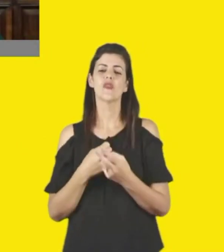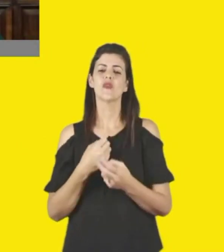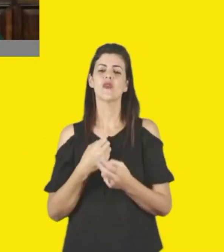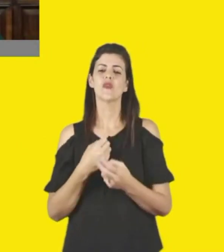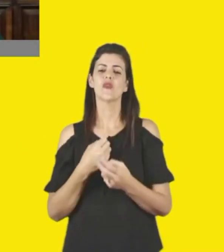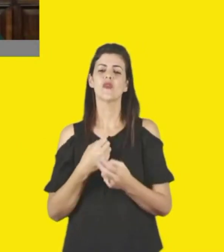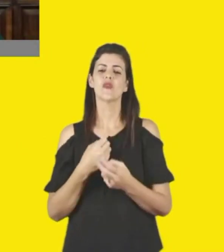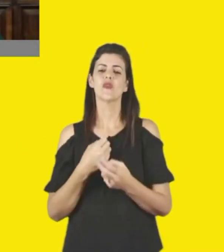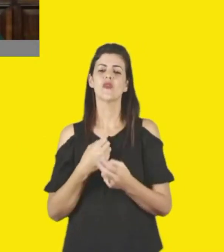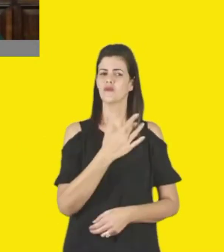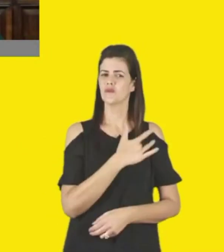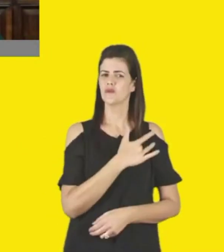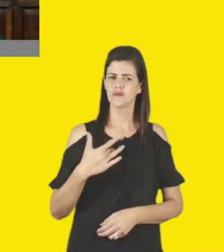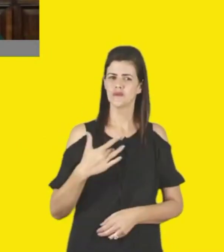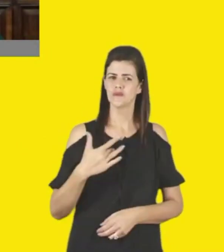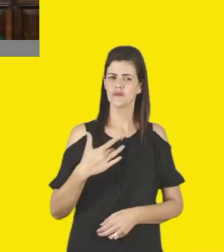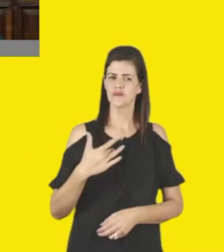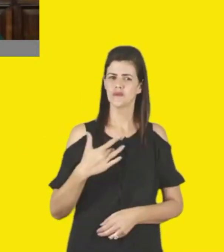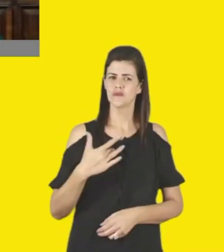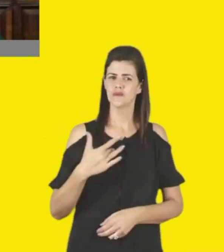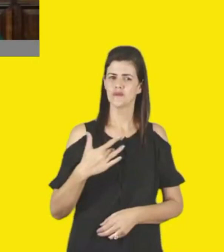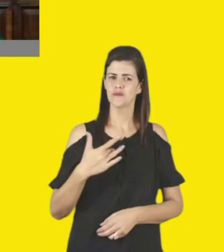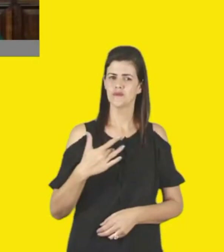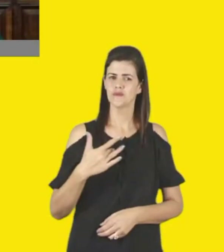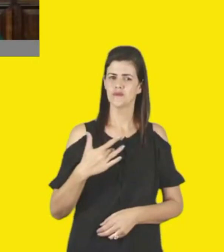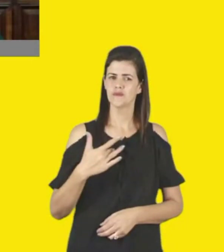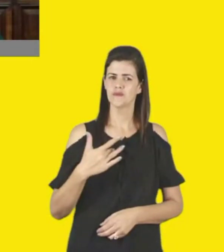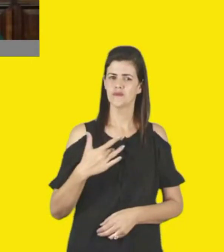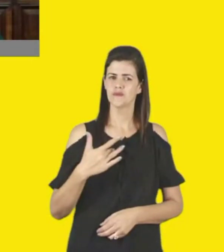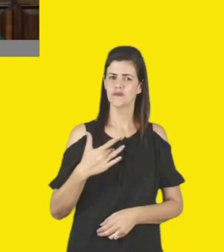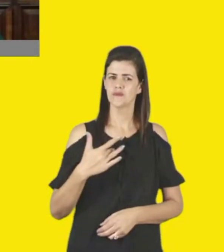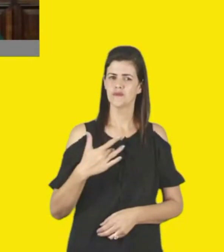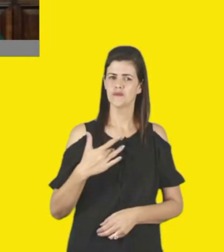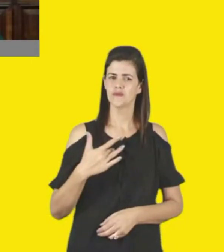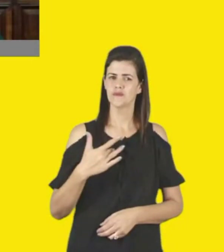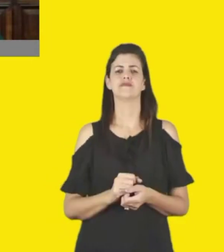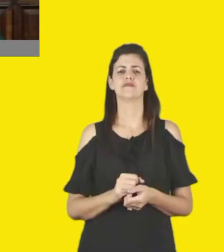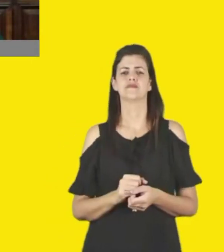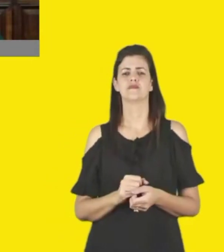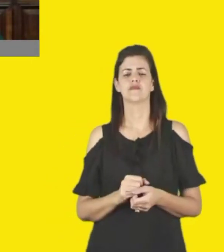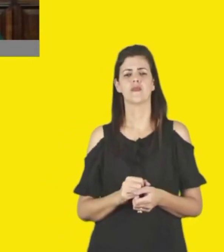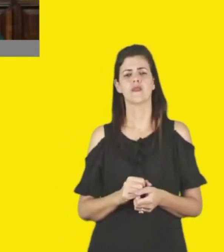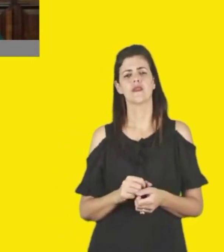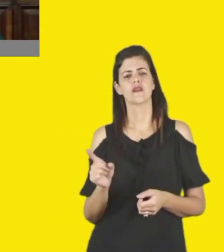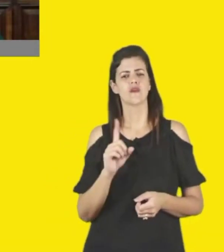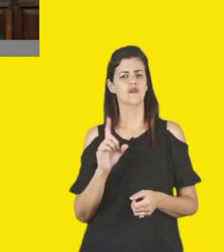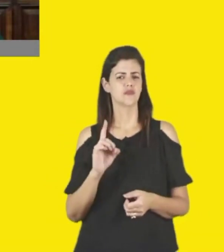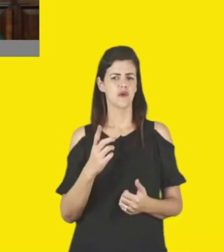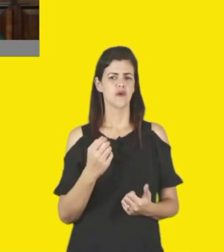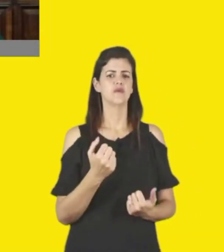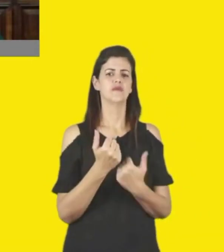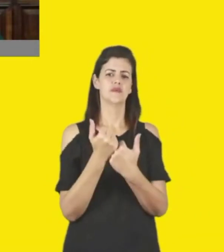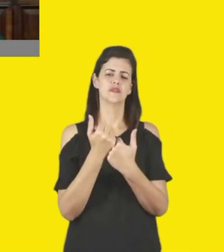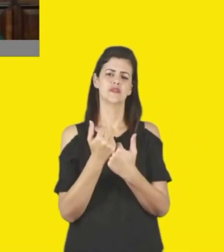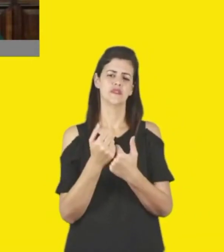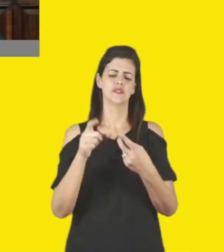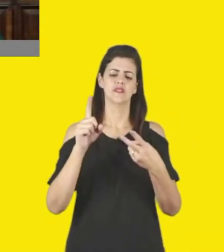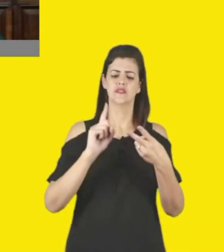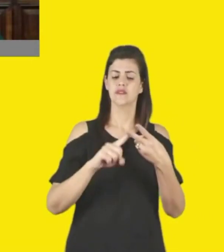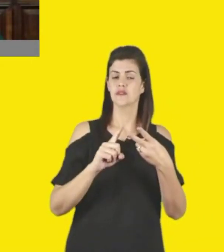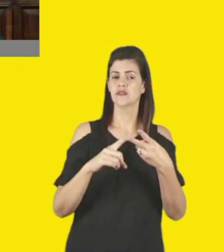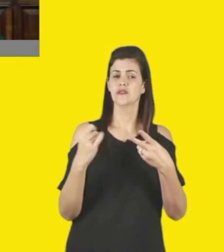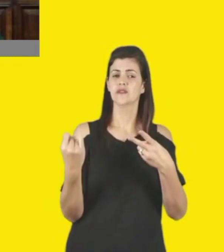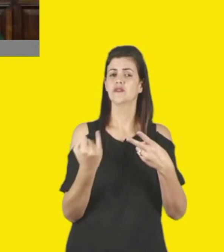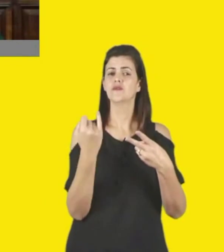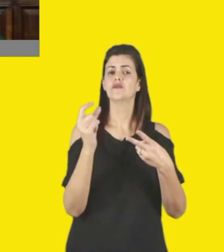pessoas que nós nos referimos, mas, independentemente das parcerias, nós temos também, dentro do circuito SESC, uma